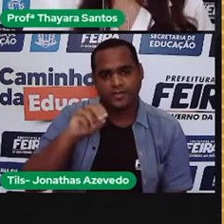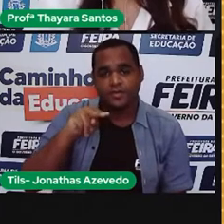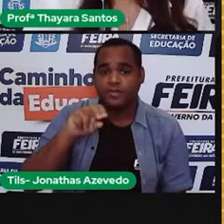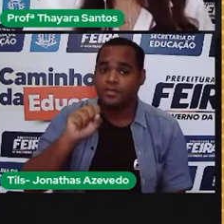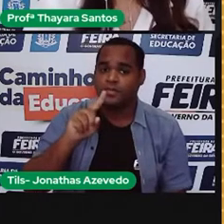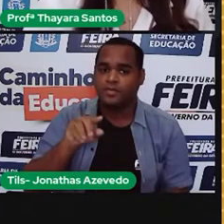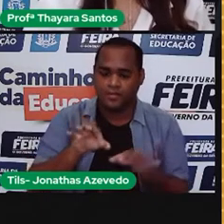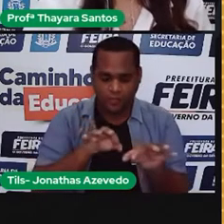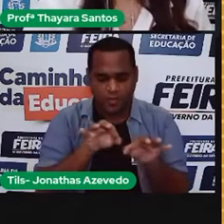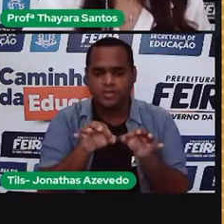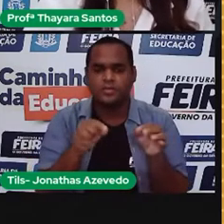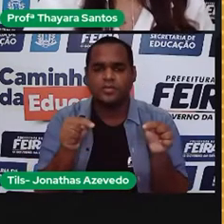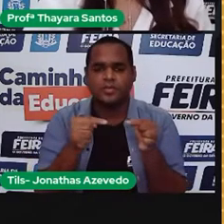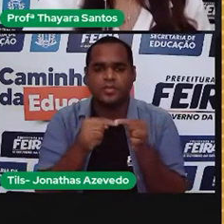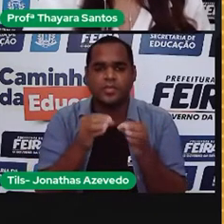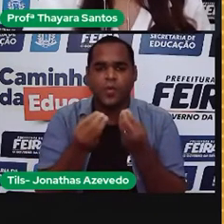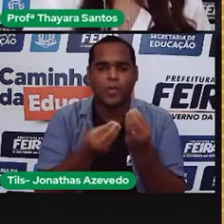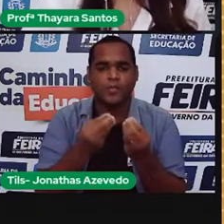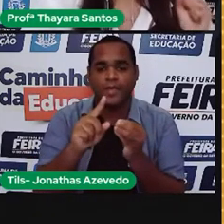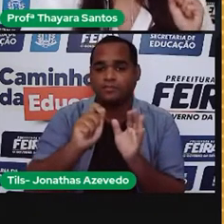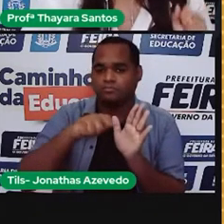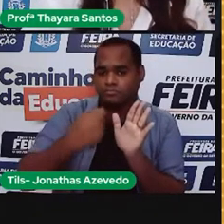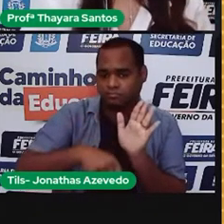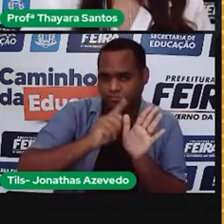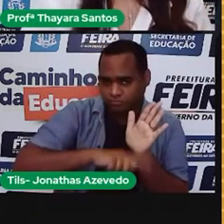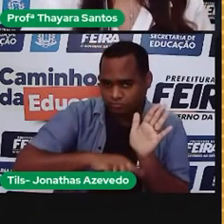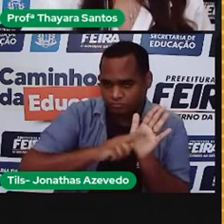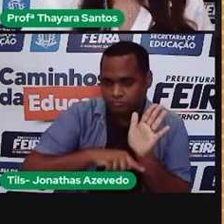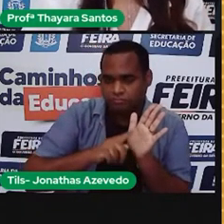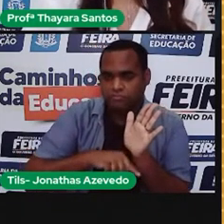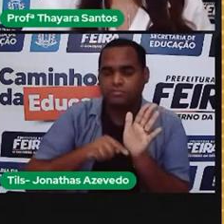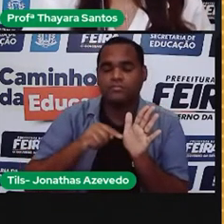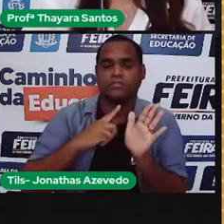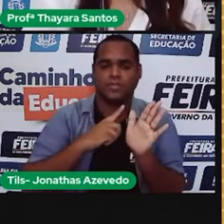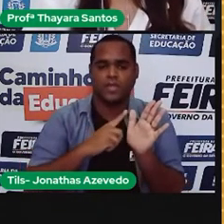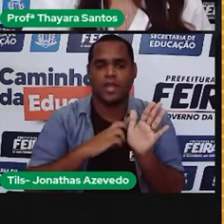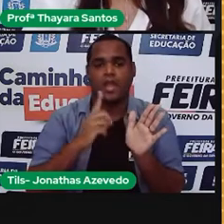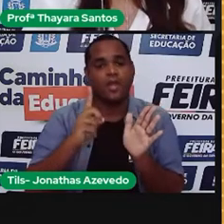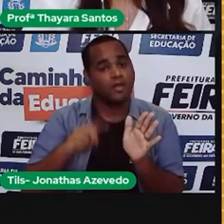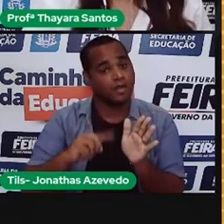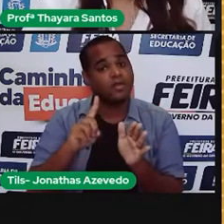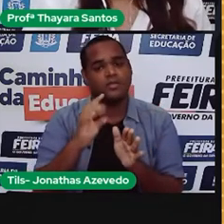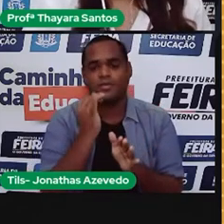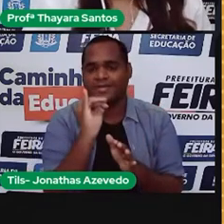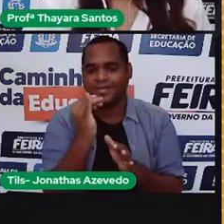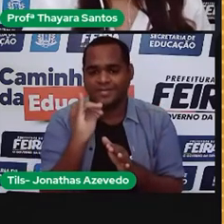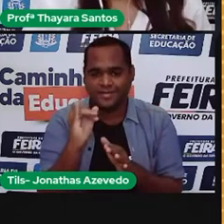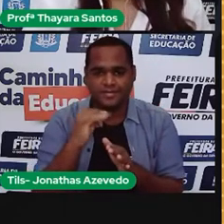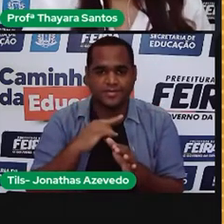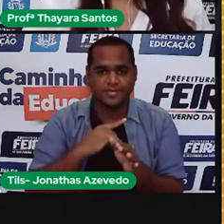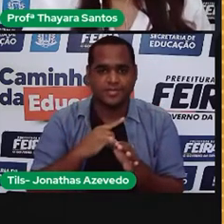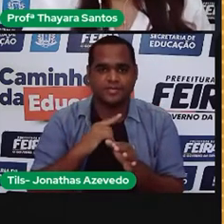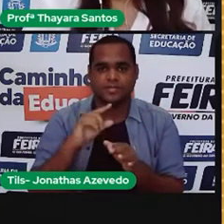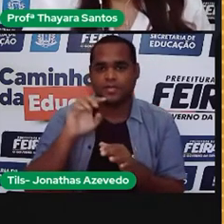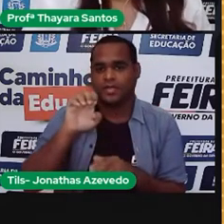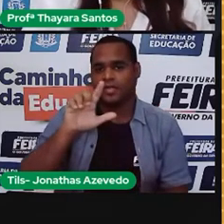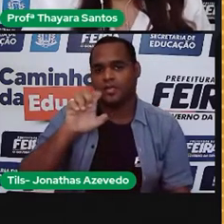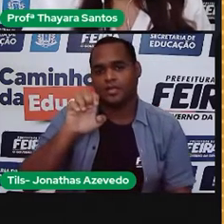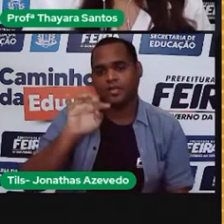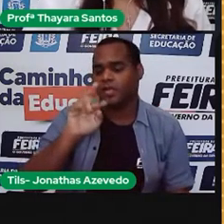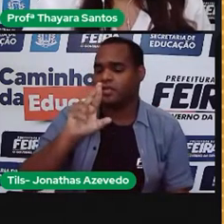Esses elétrons, eles têm carga negativa. E no caso dessa energia elétrica, olha o nome, ó,